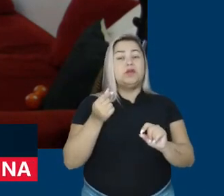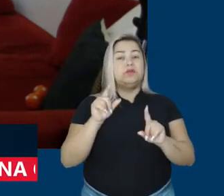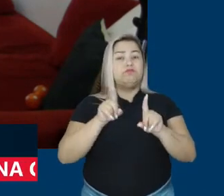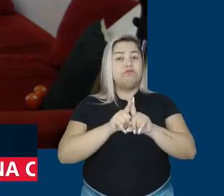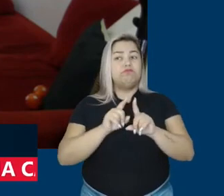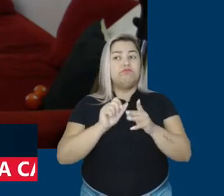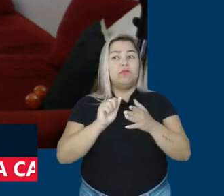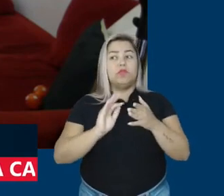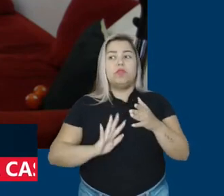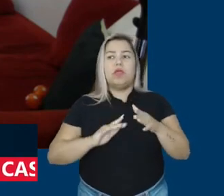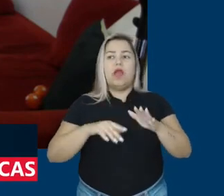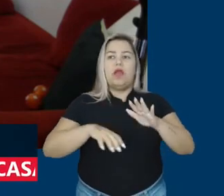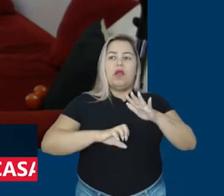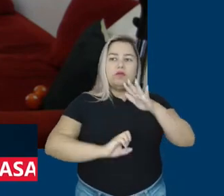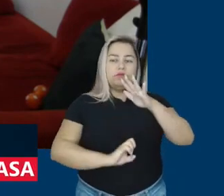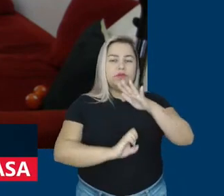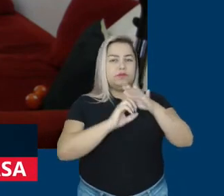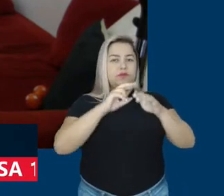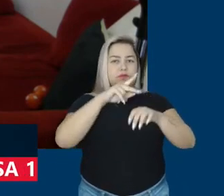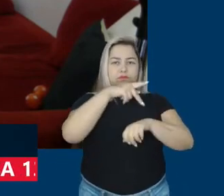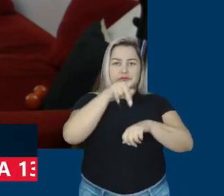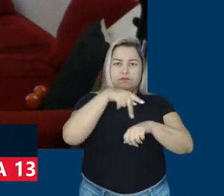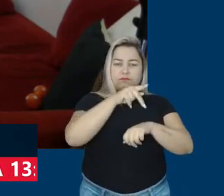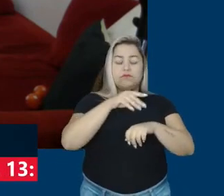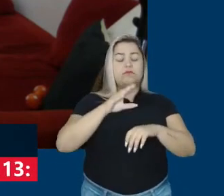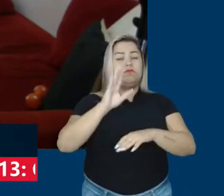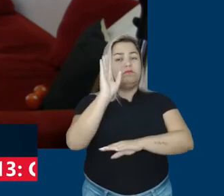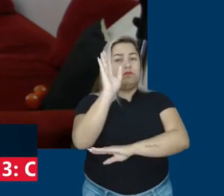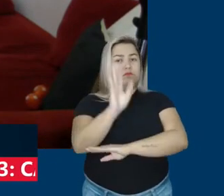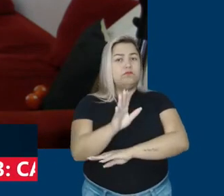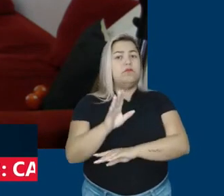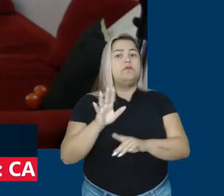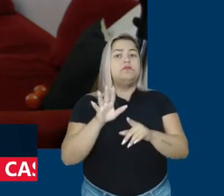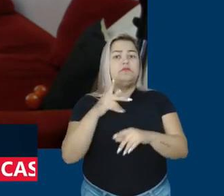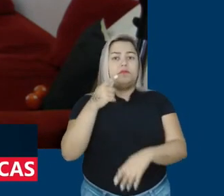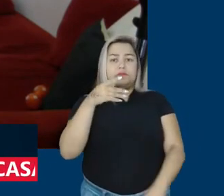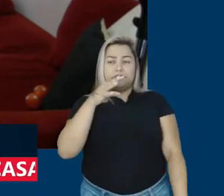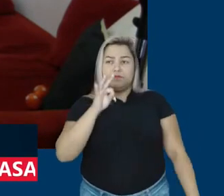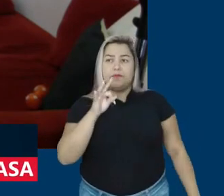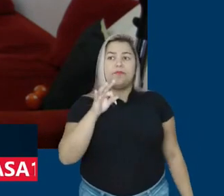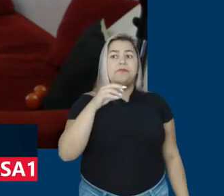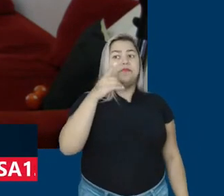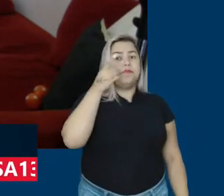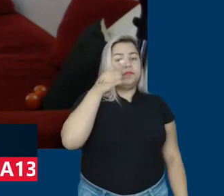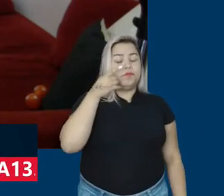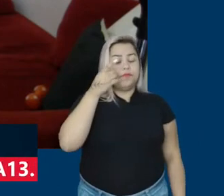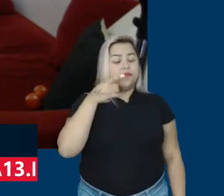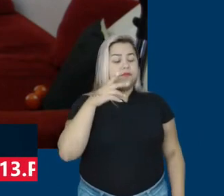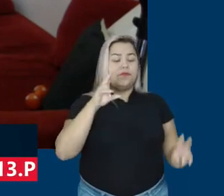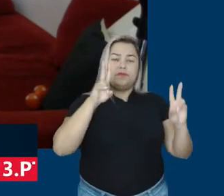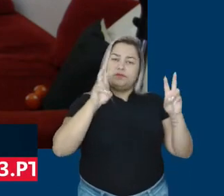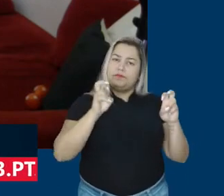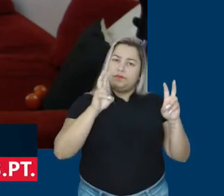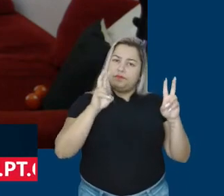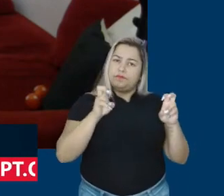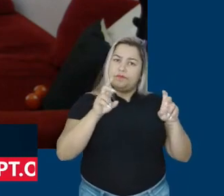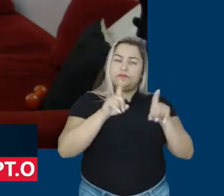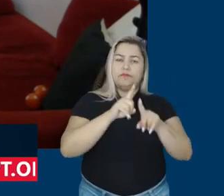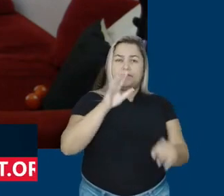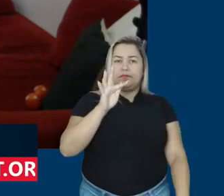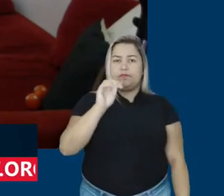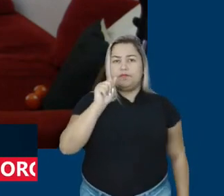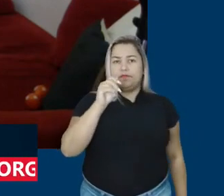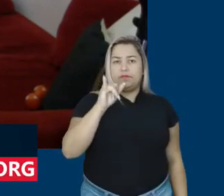da empresa no país. Ontem de tarde, os senadores do PT se manifestaram sobre esse assunto. A gente teve ali o líder Fabiano